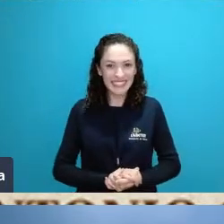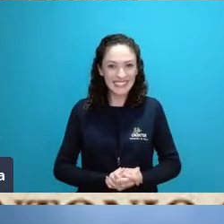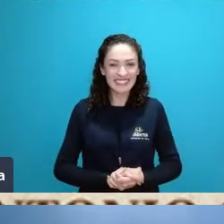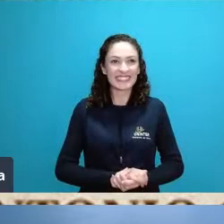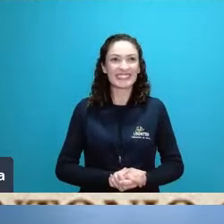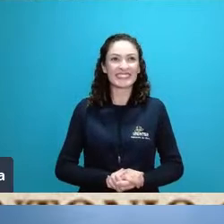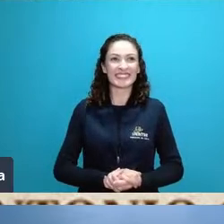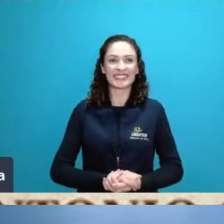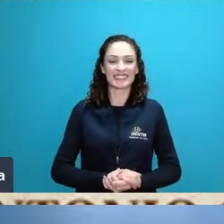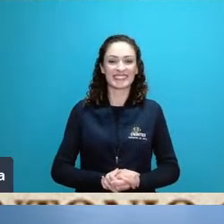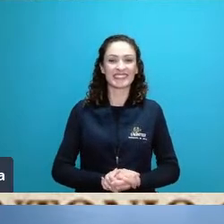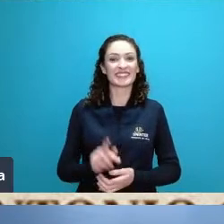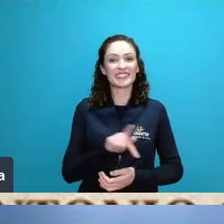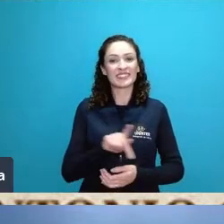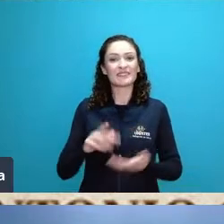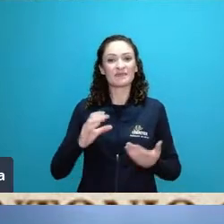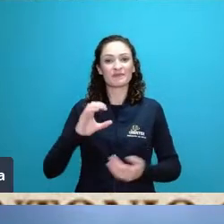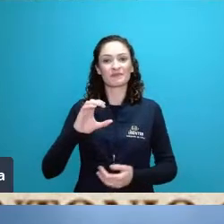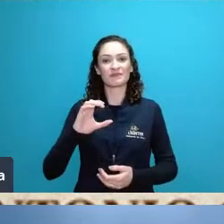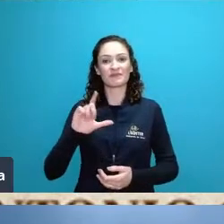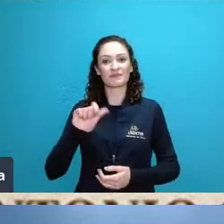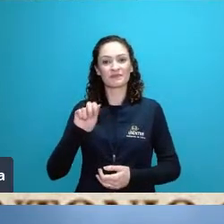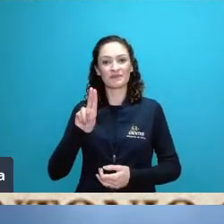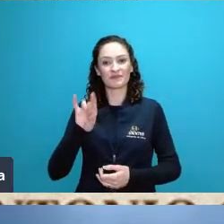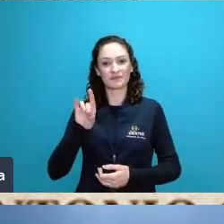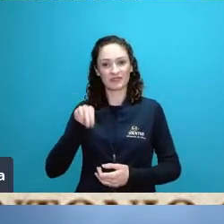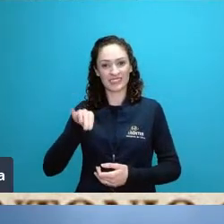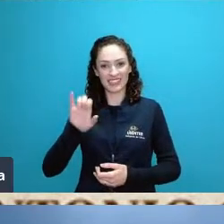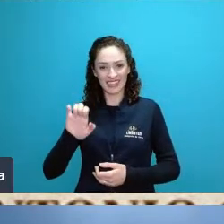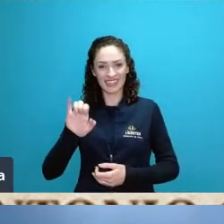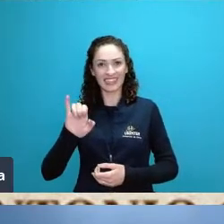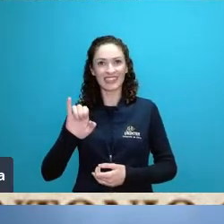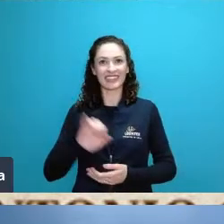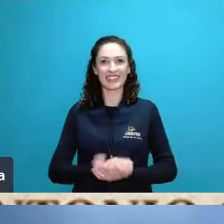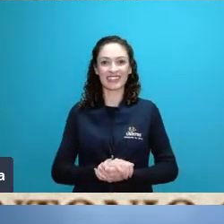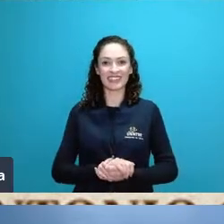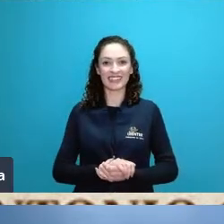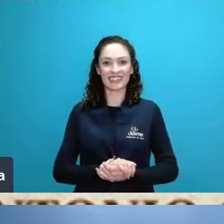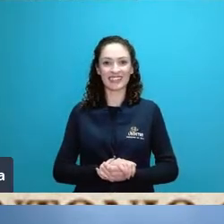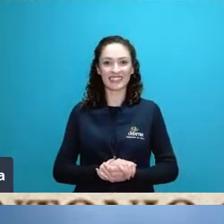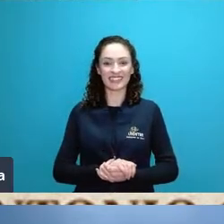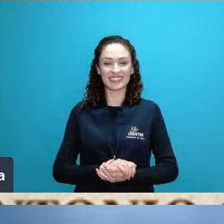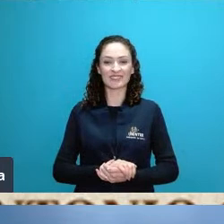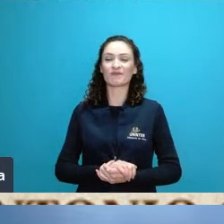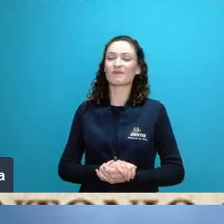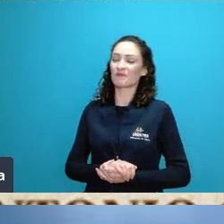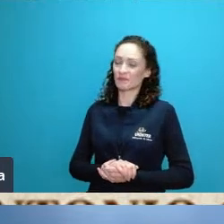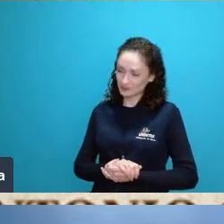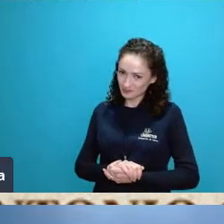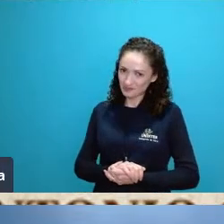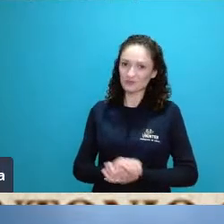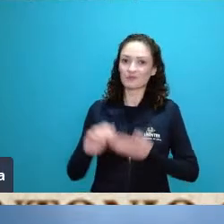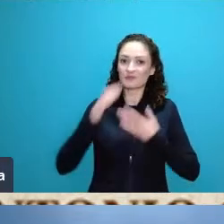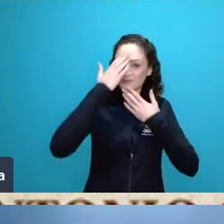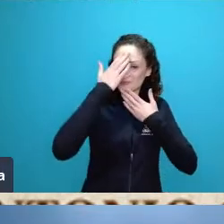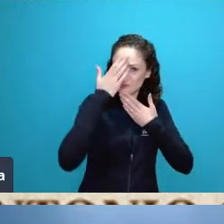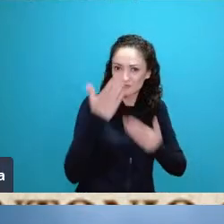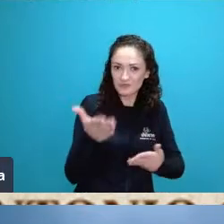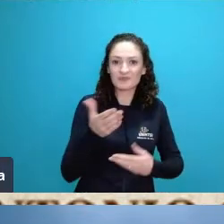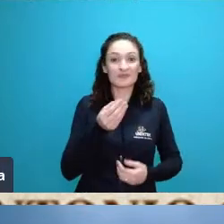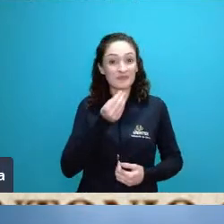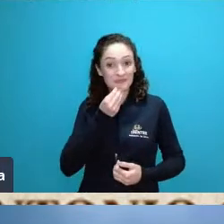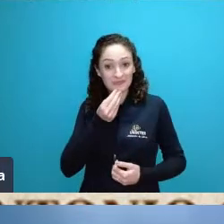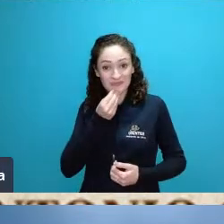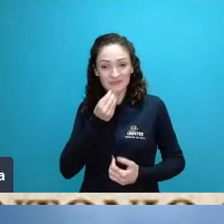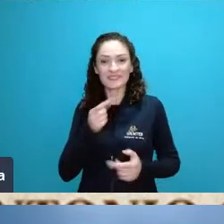professor Claudinei por gentileza bom agradeço pela oportunidade pelo pela